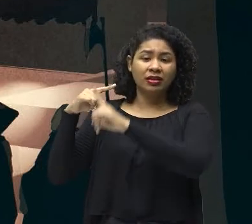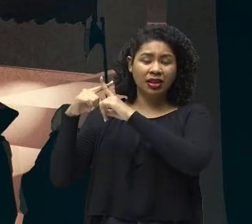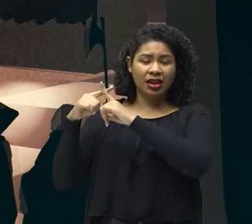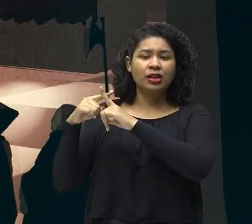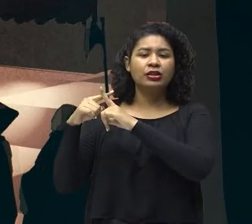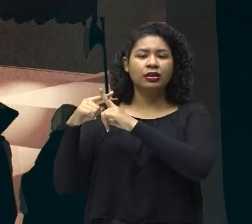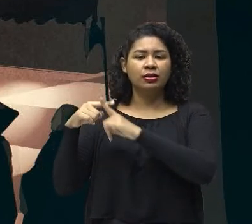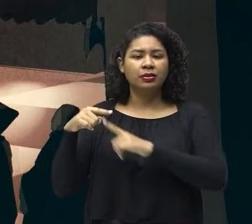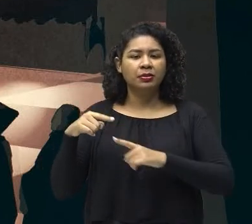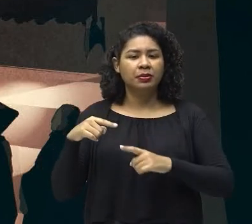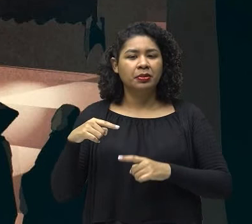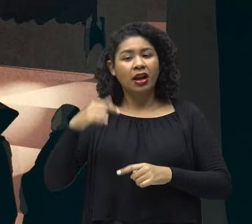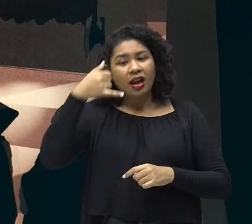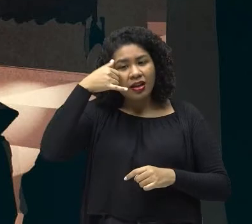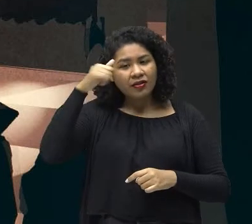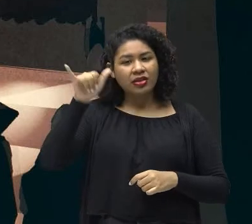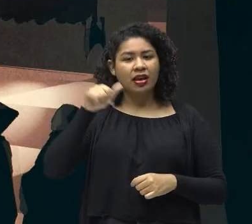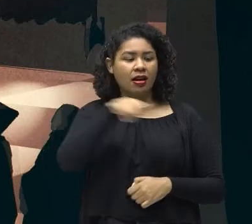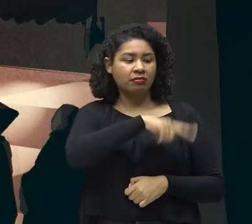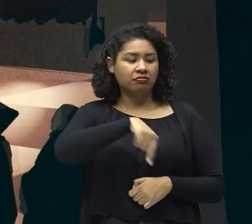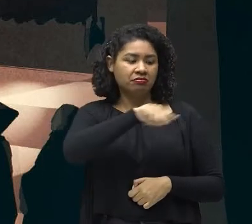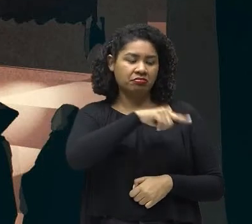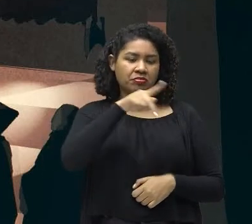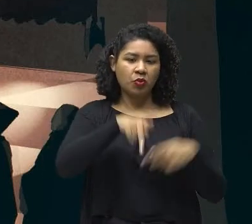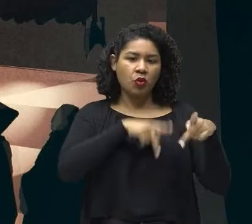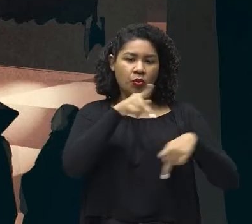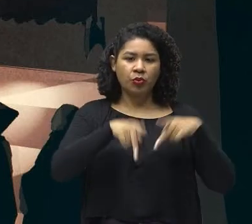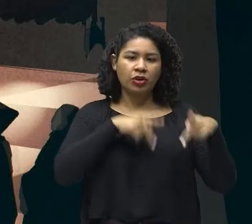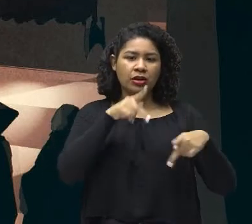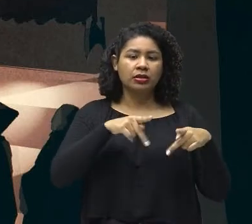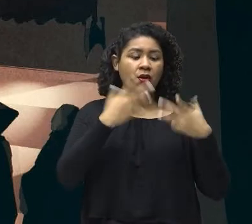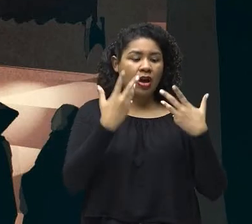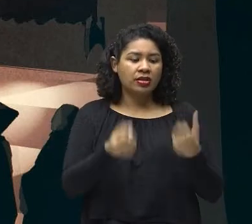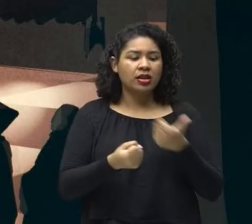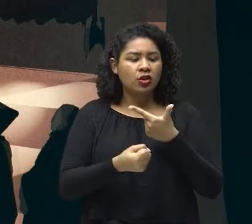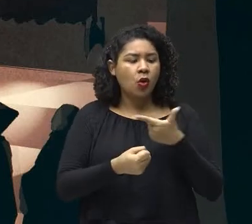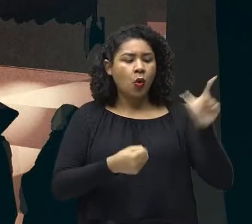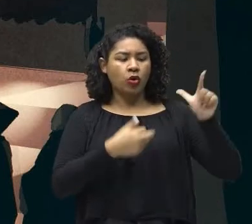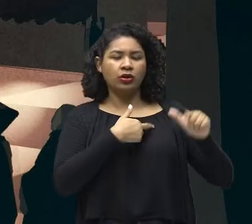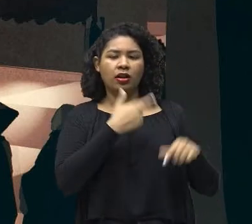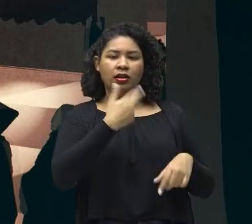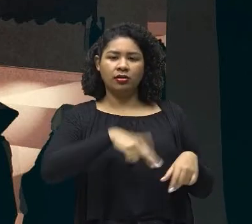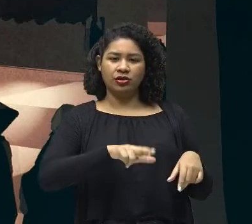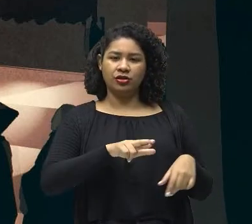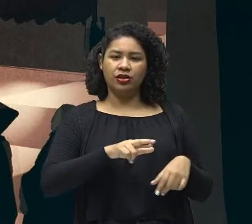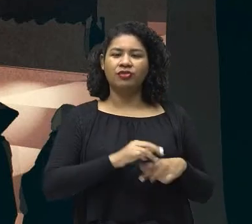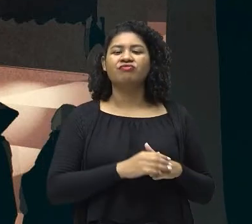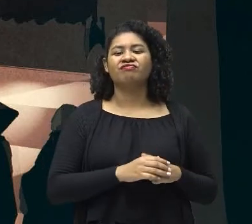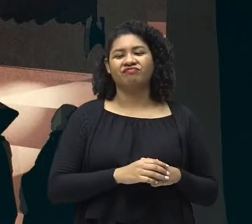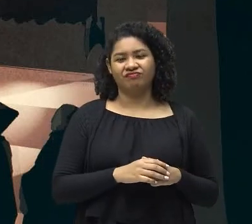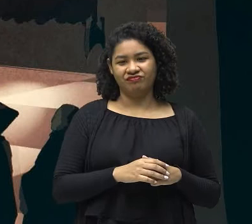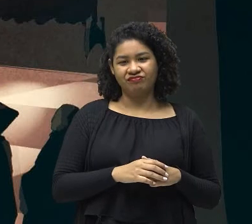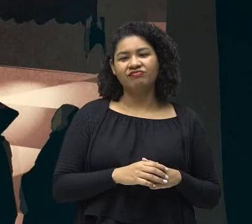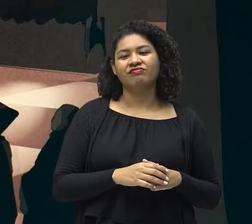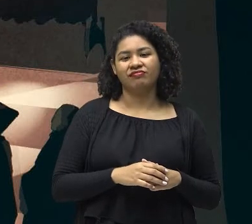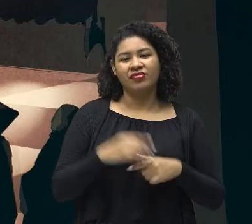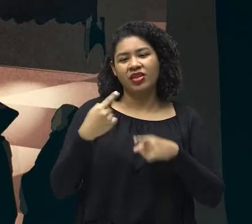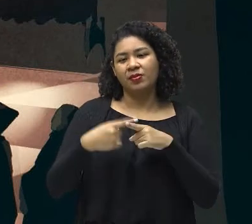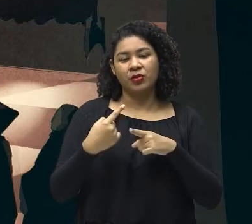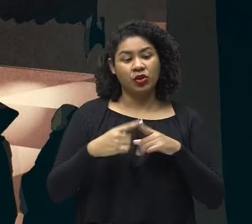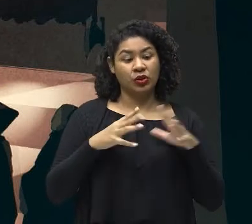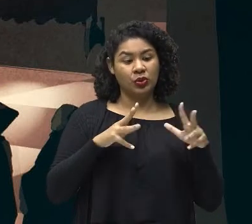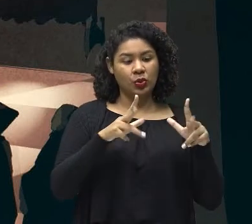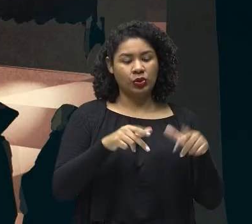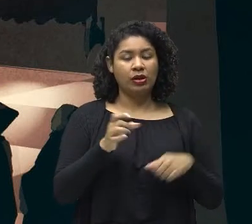pessoas começassem a proclamar Novas religiões ali Que discordavam da igreja católica. Até porque todo mundo tinha medo De